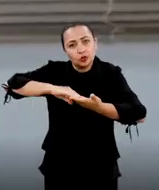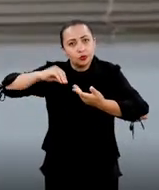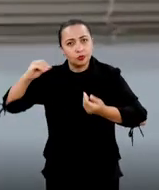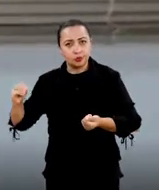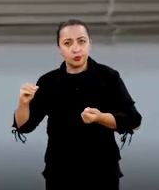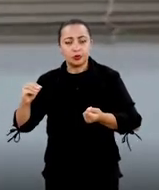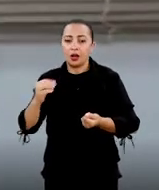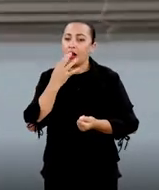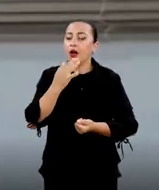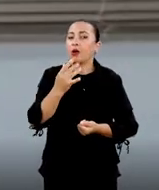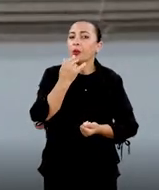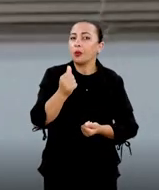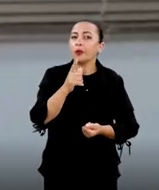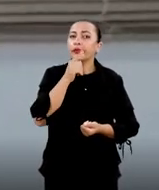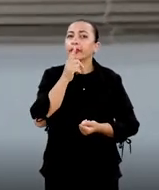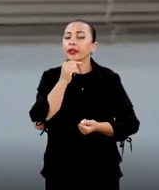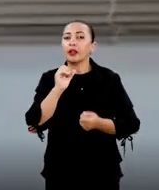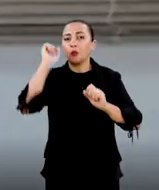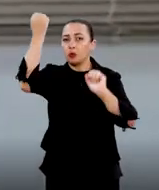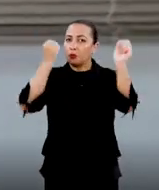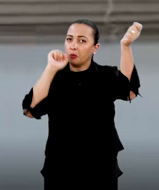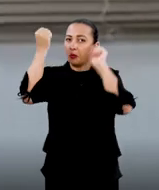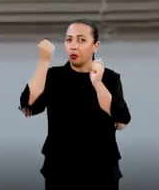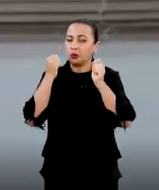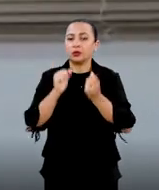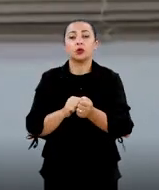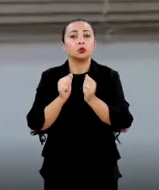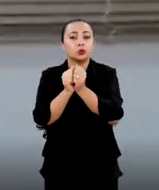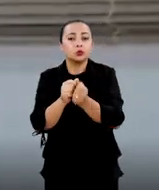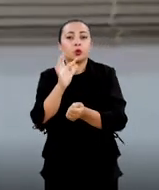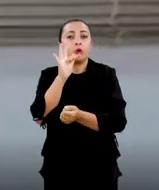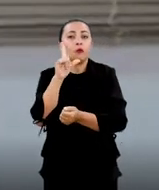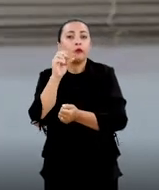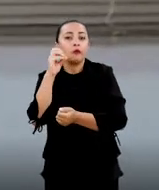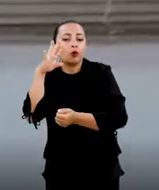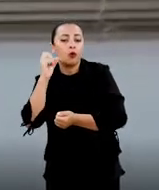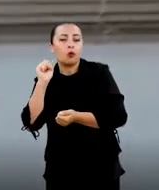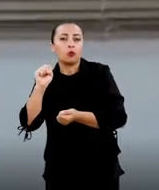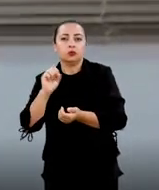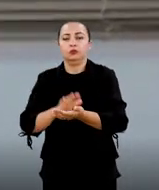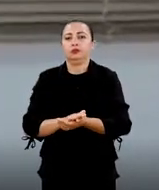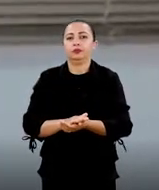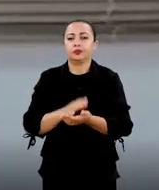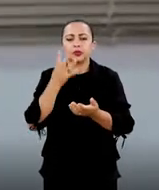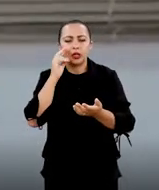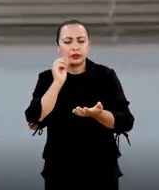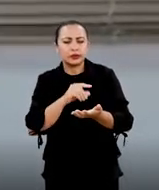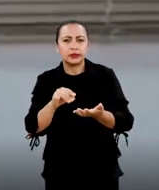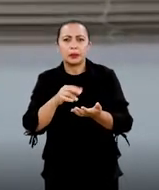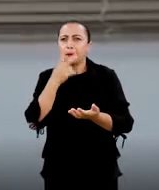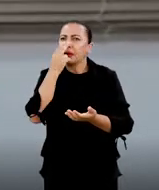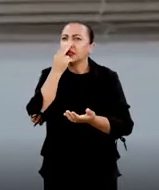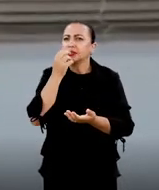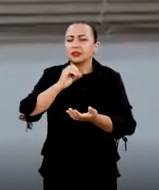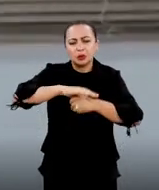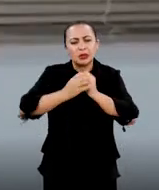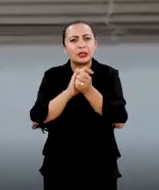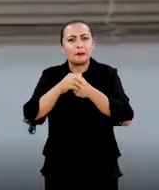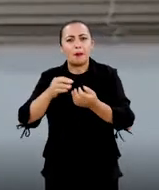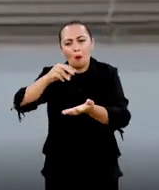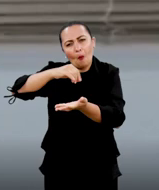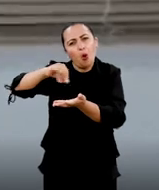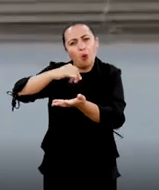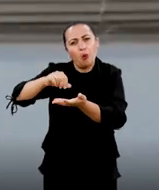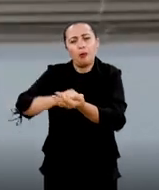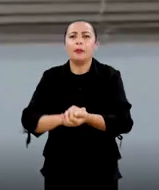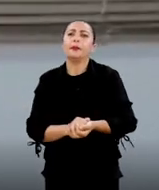do corante, por meio de flocos, né? Flocos, digamos assim, da dimensão de um sabão em